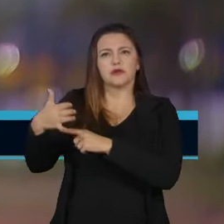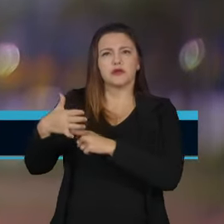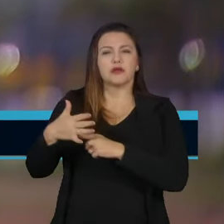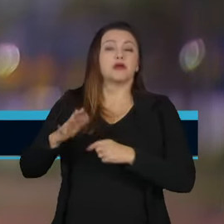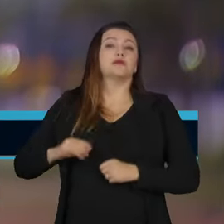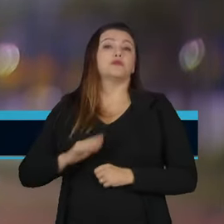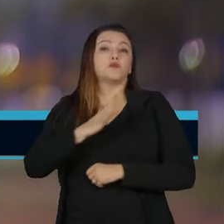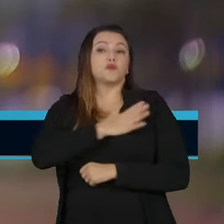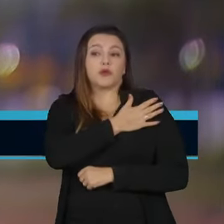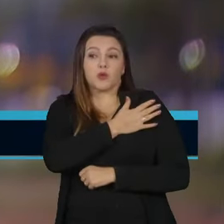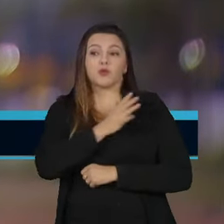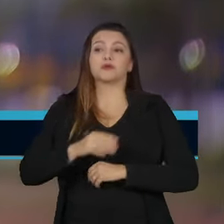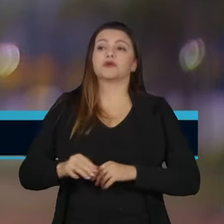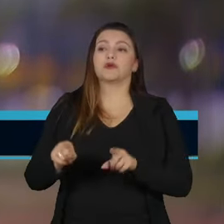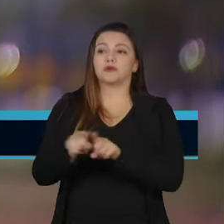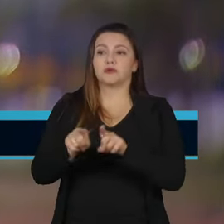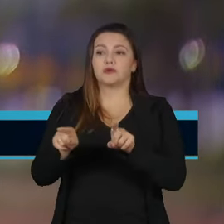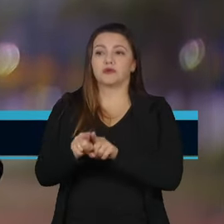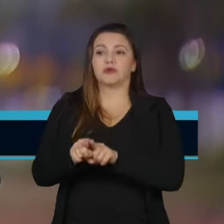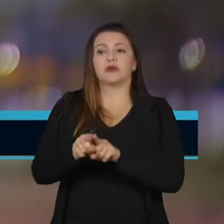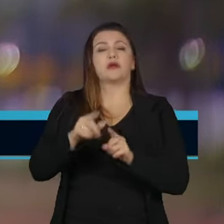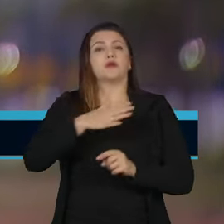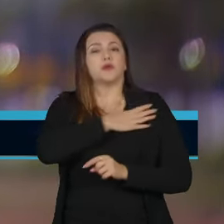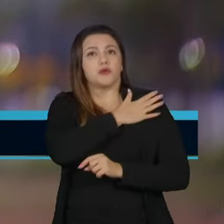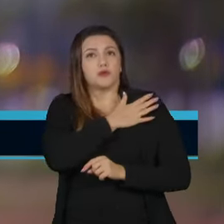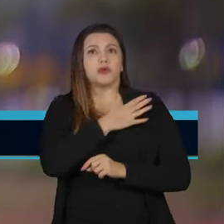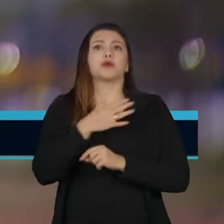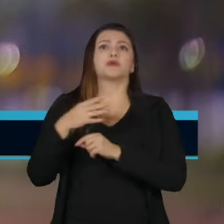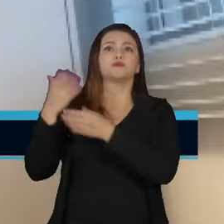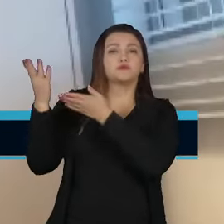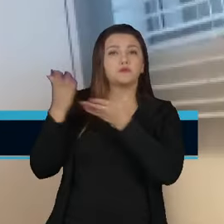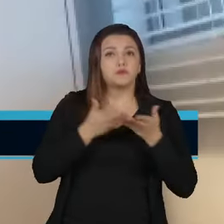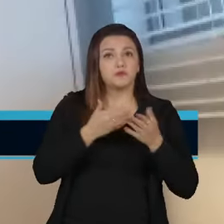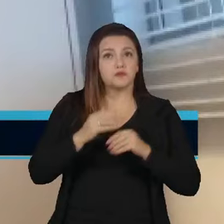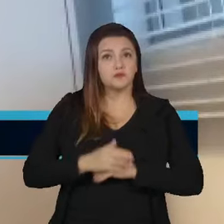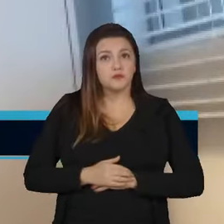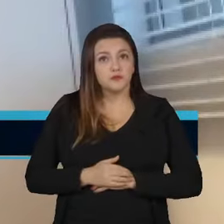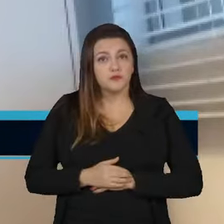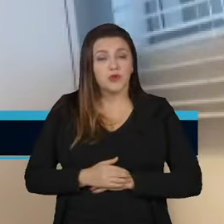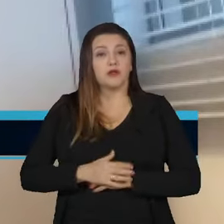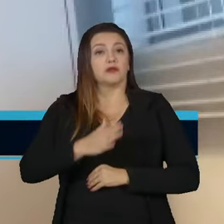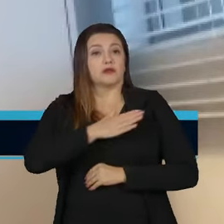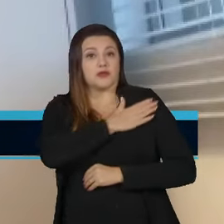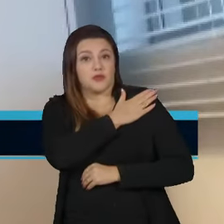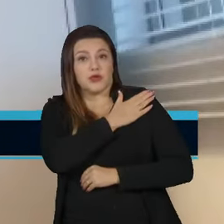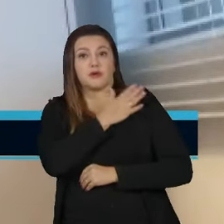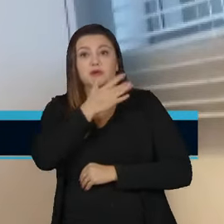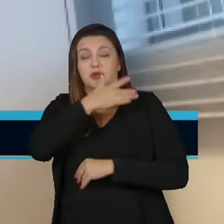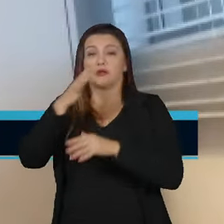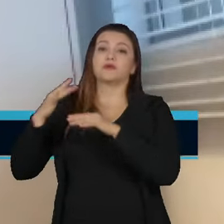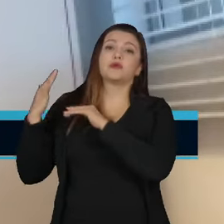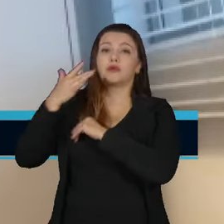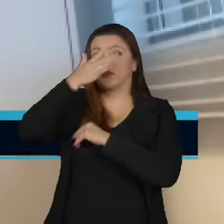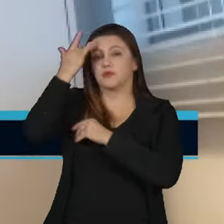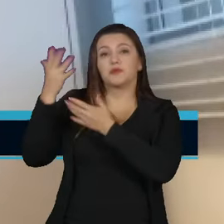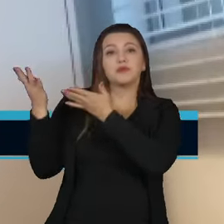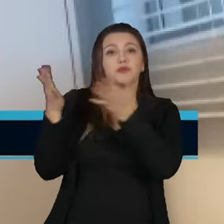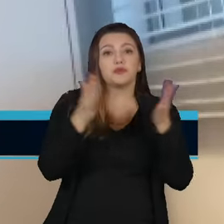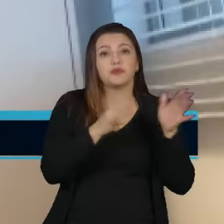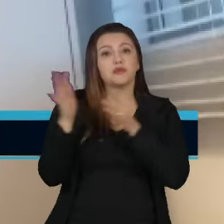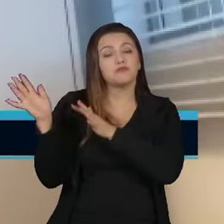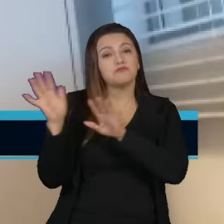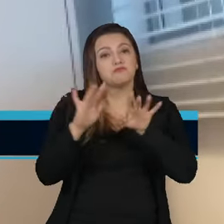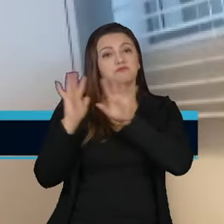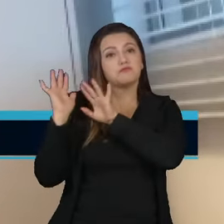Isso porque não é qualquer tipo de turista que sofre represárias como essas. E dessa xenofobia, ela também está sendo direcionada para aquele